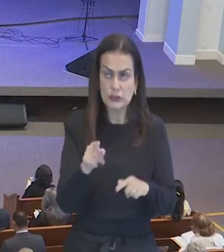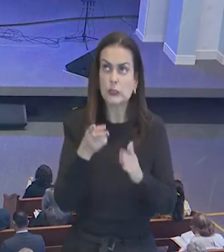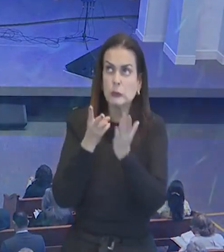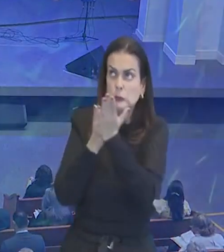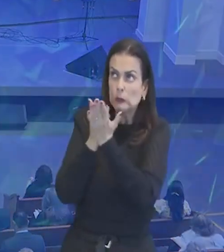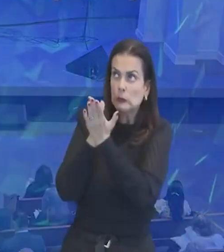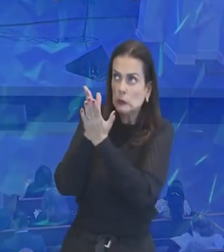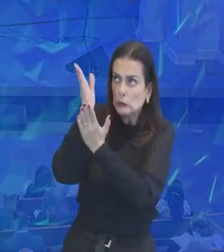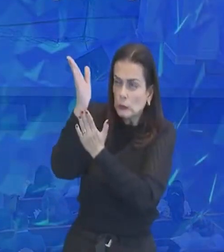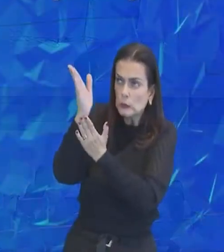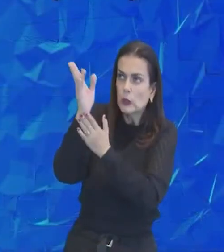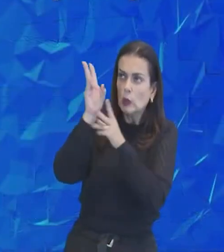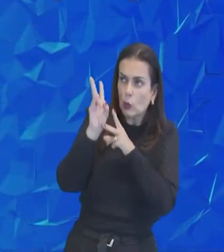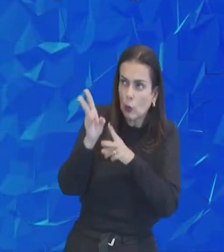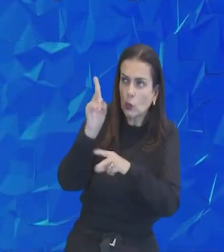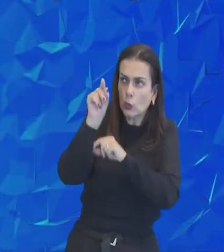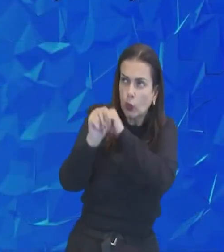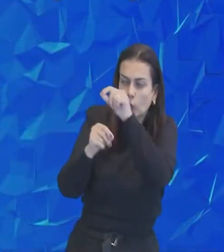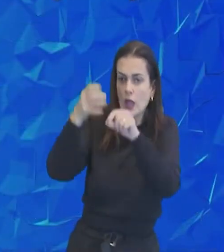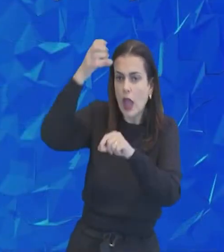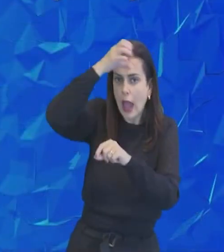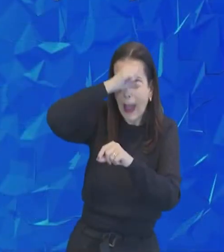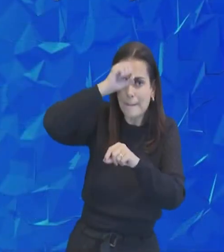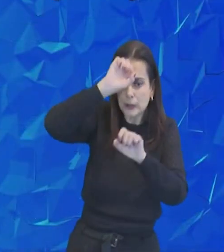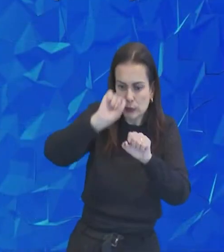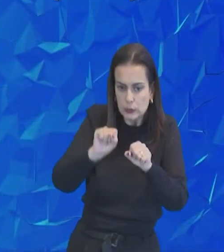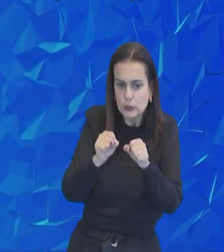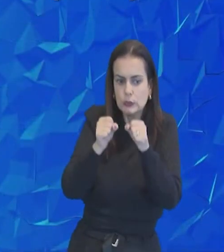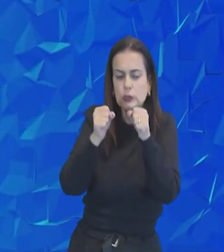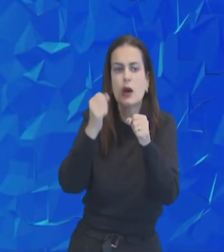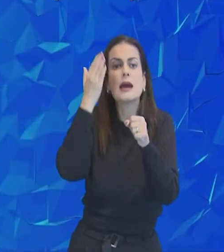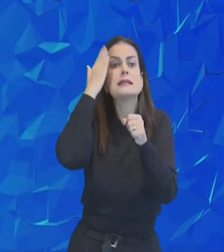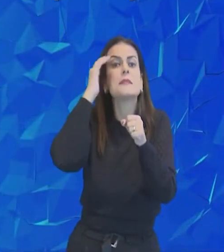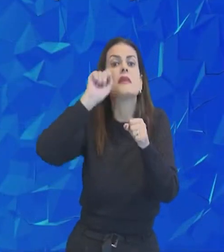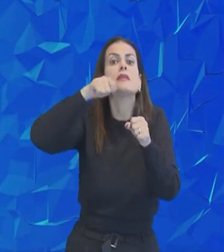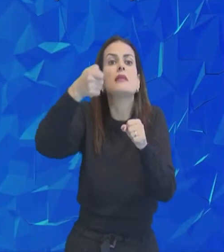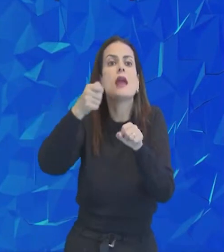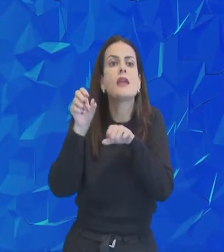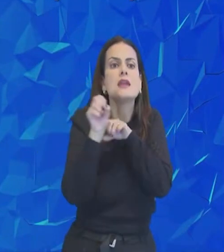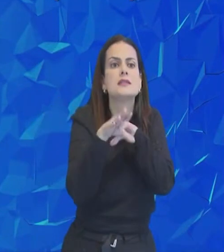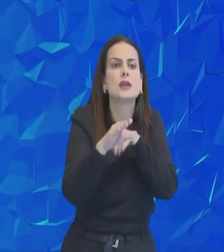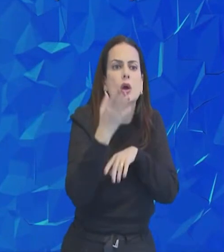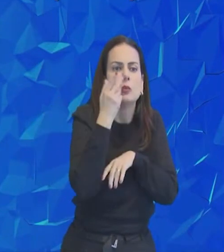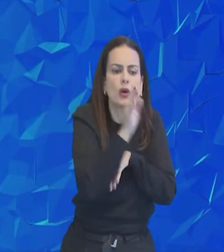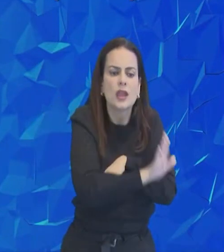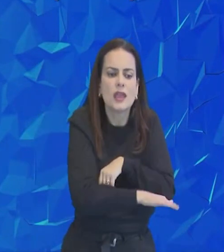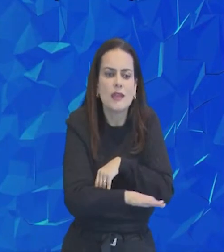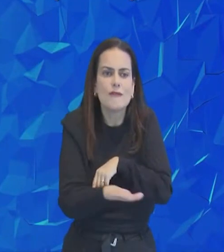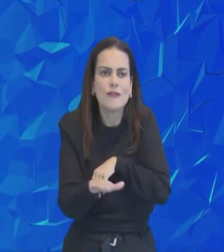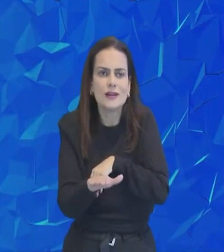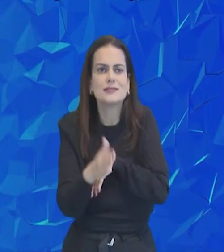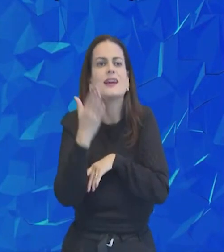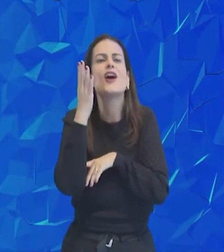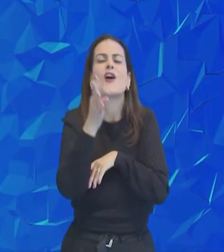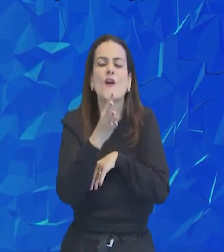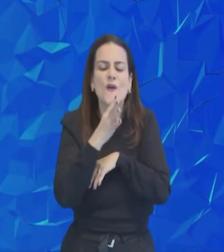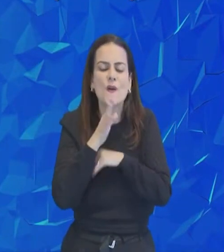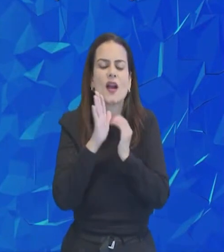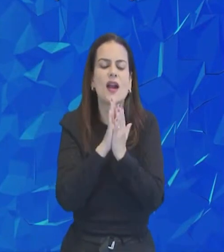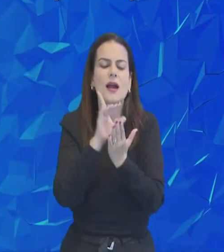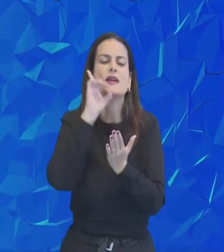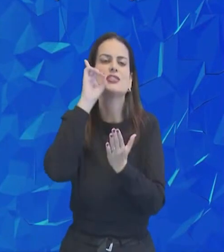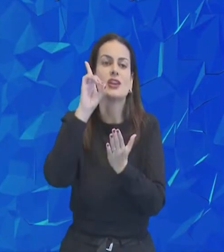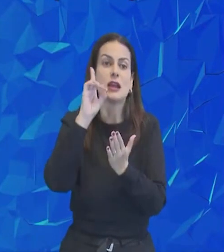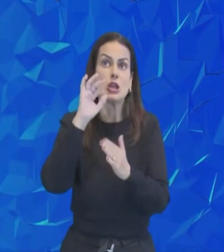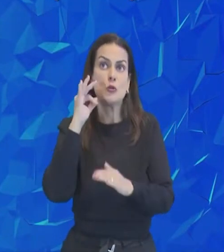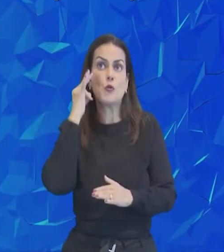aprendeste, de que foste inteirado, sabendo, de quem o aprendeste, e que desde a infância, recebes as sagradas letras, que podem te tornar,